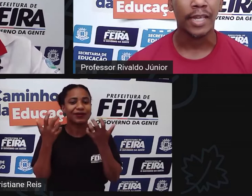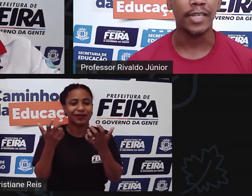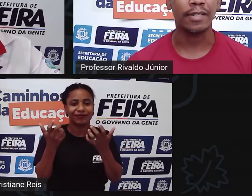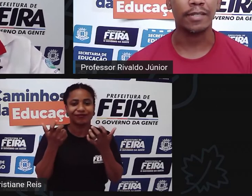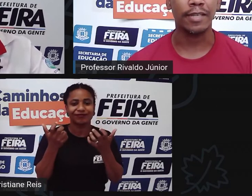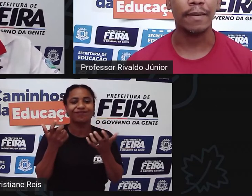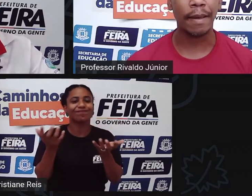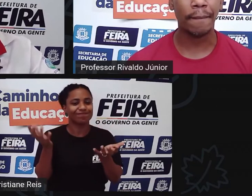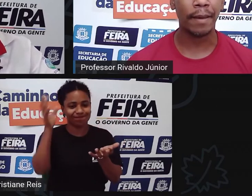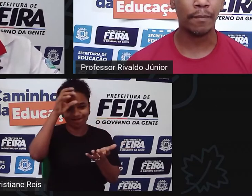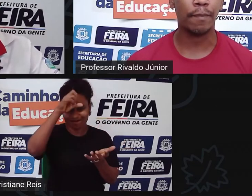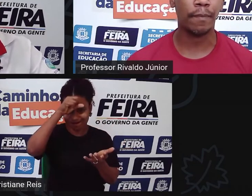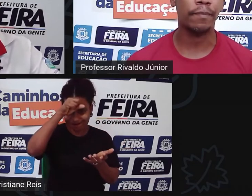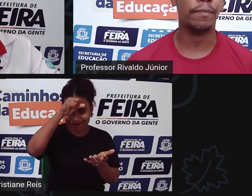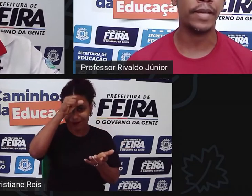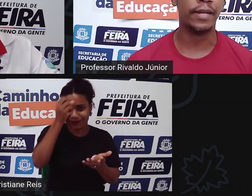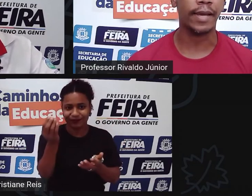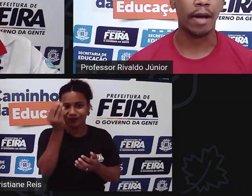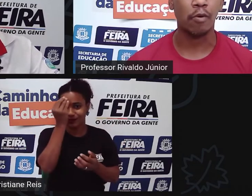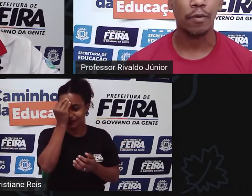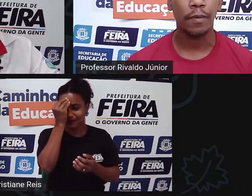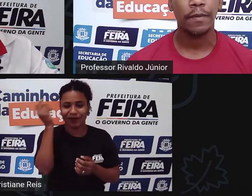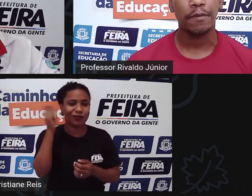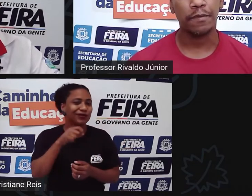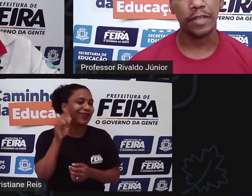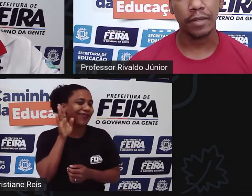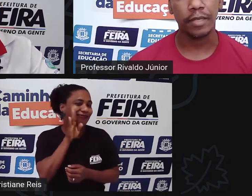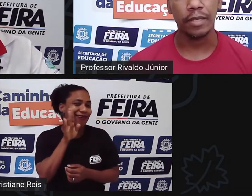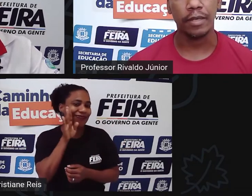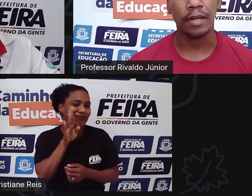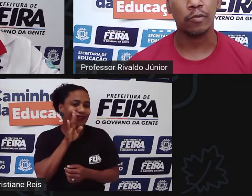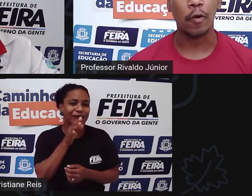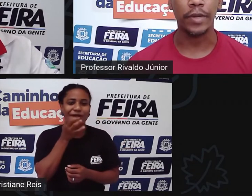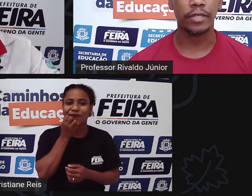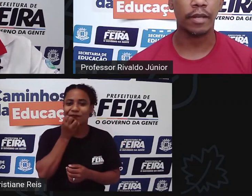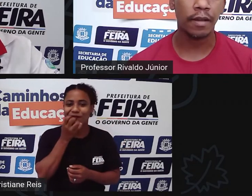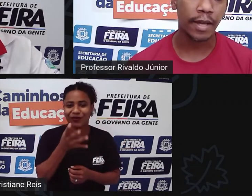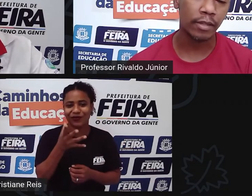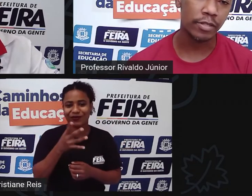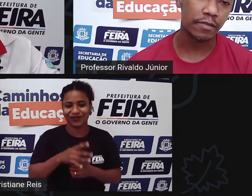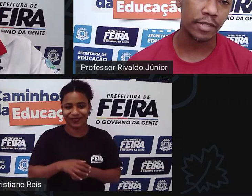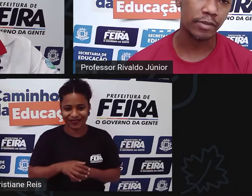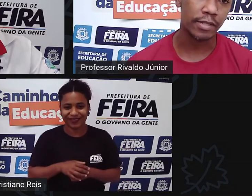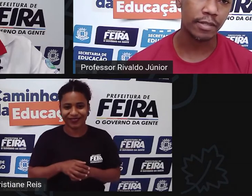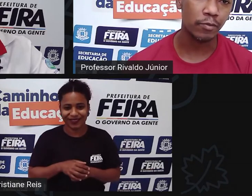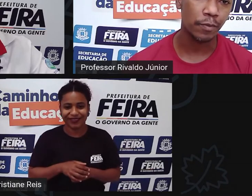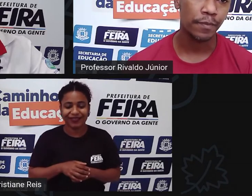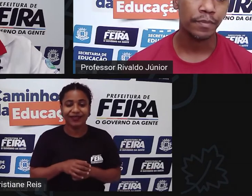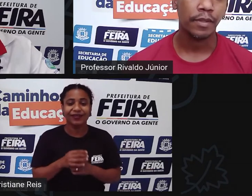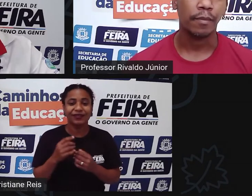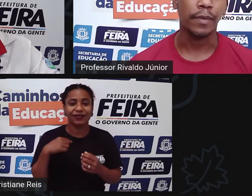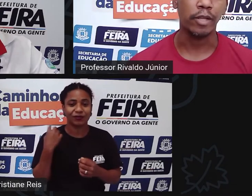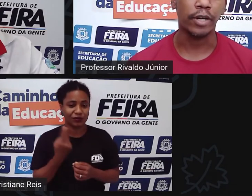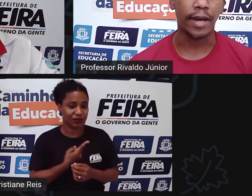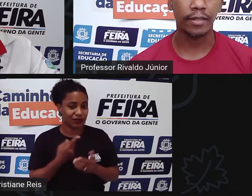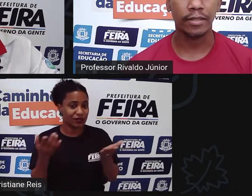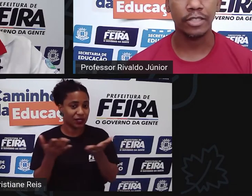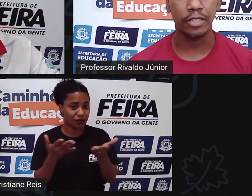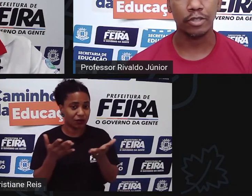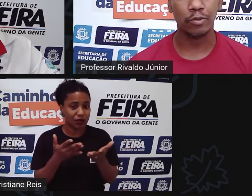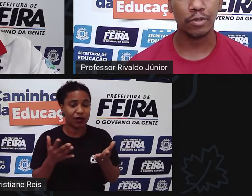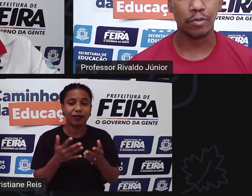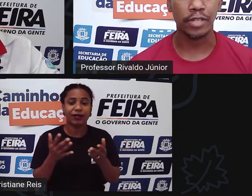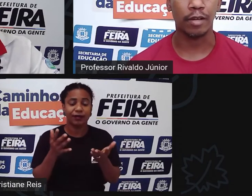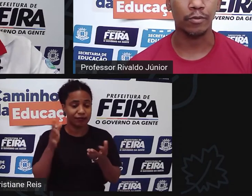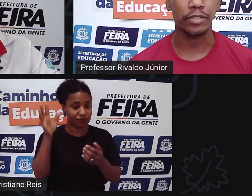e assim é bem legal ver que atualmente a nossa visão está sendo melhorada